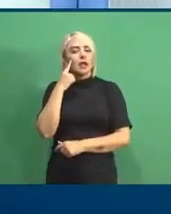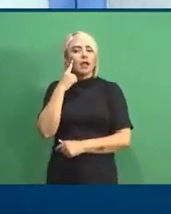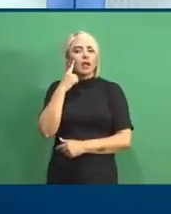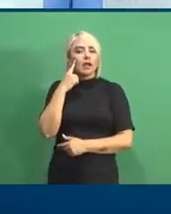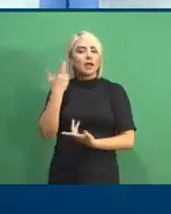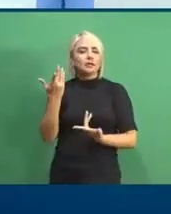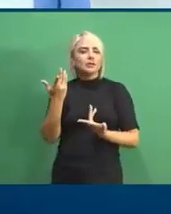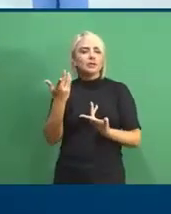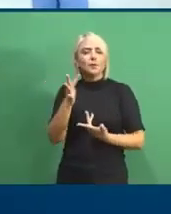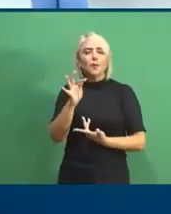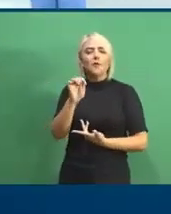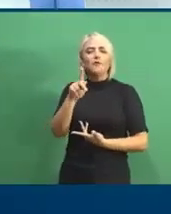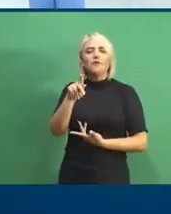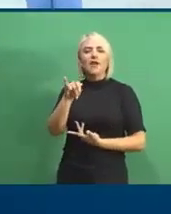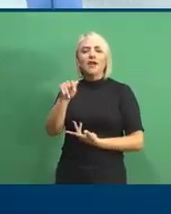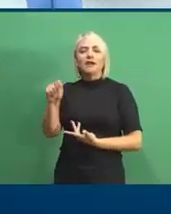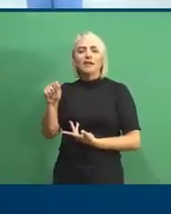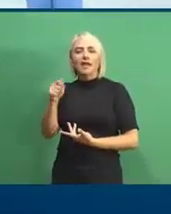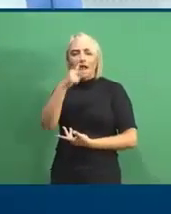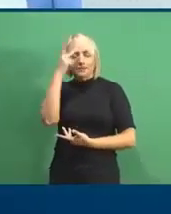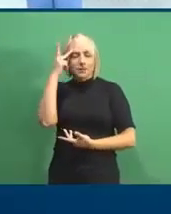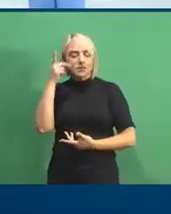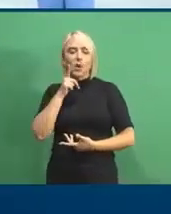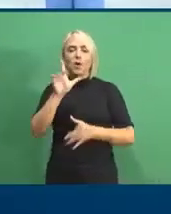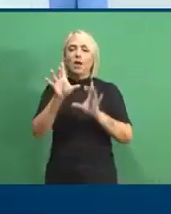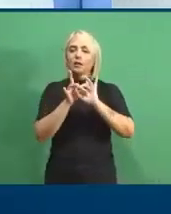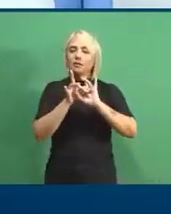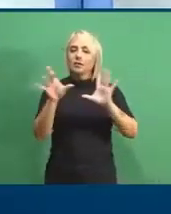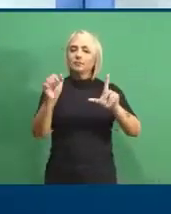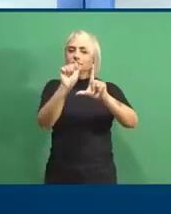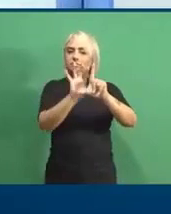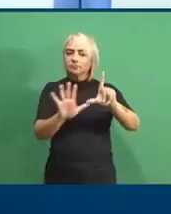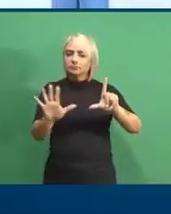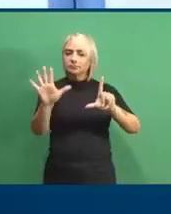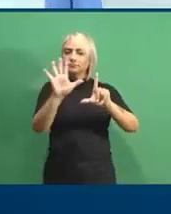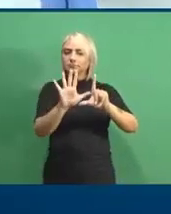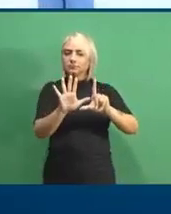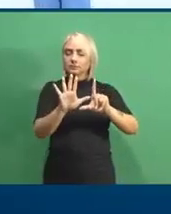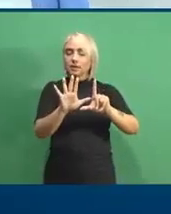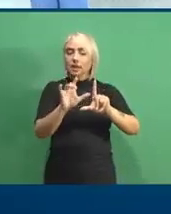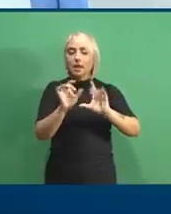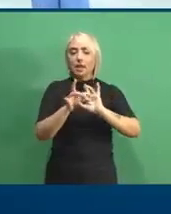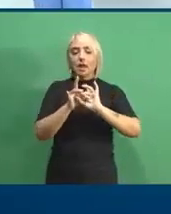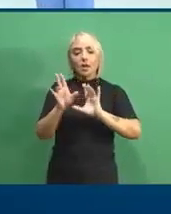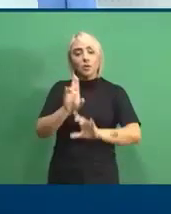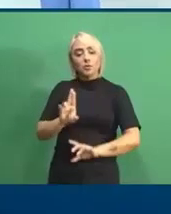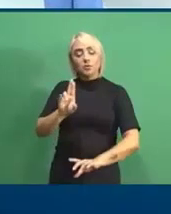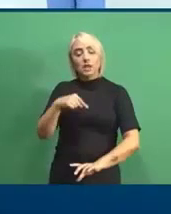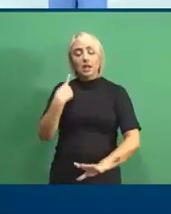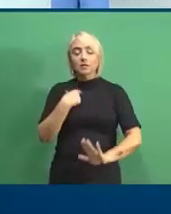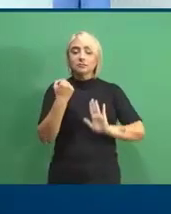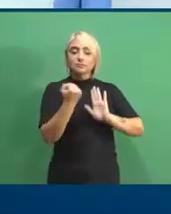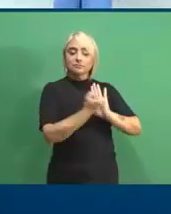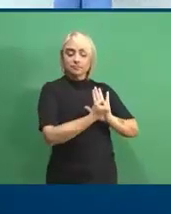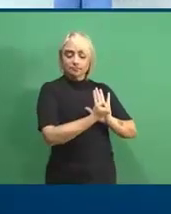franquia. E aí, as pessoas ganham o licenciamento da plataforma e o licenciamento de usar a nossa marca.